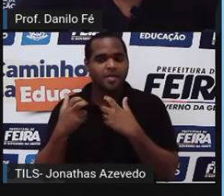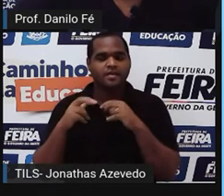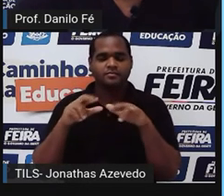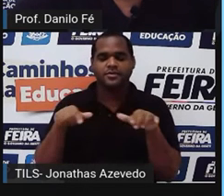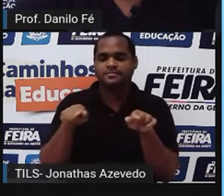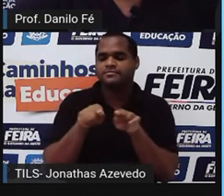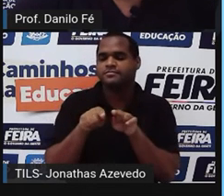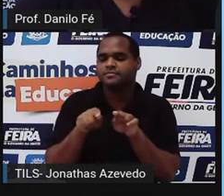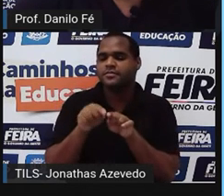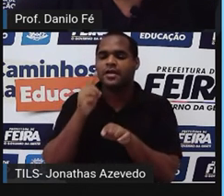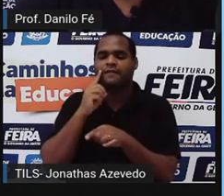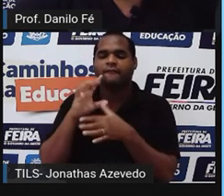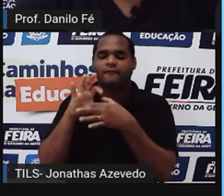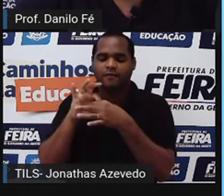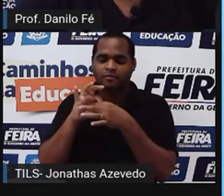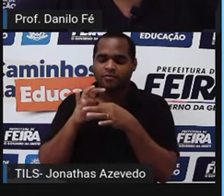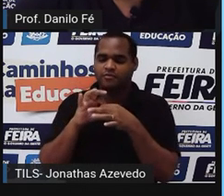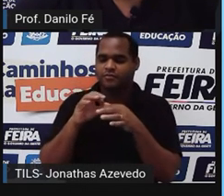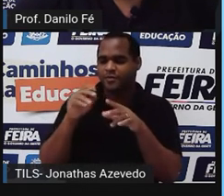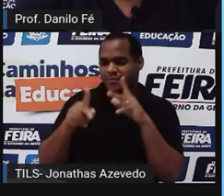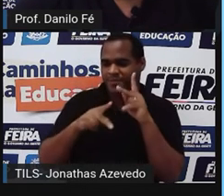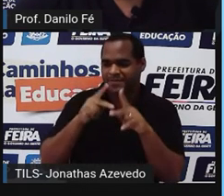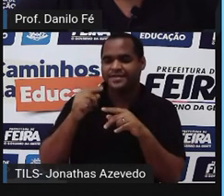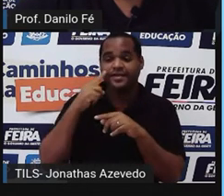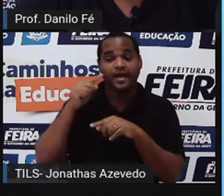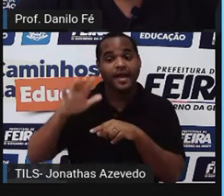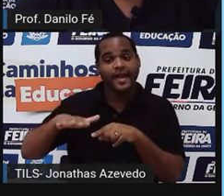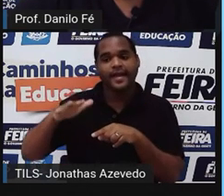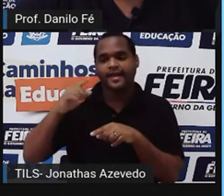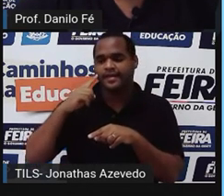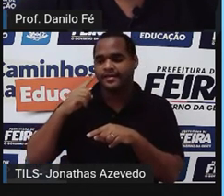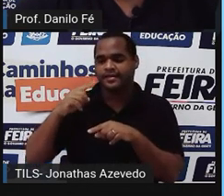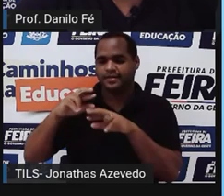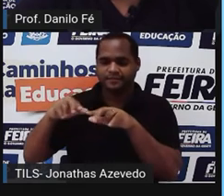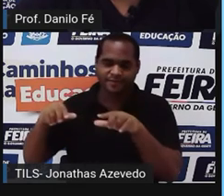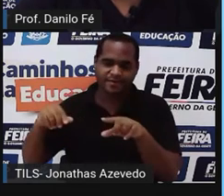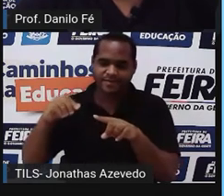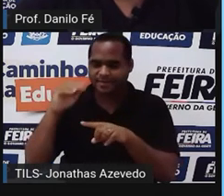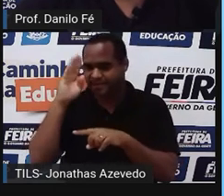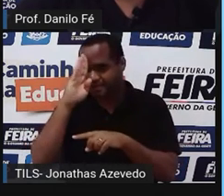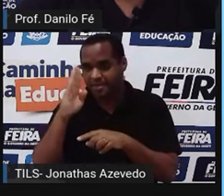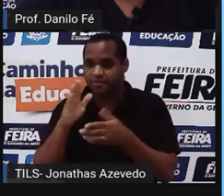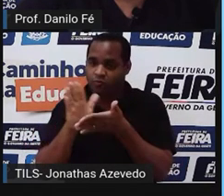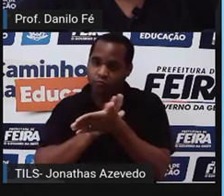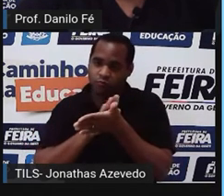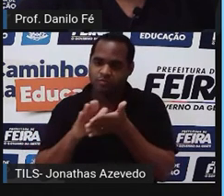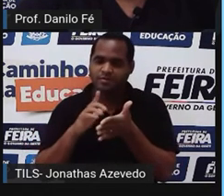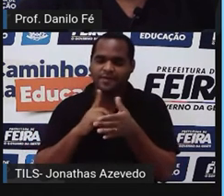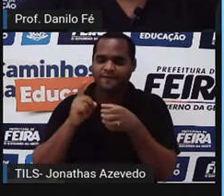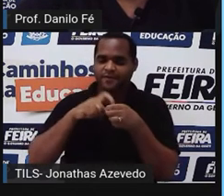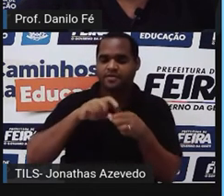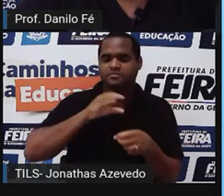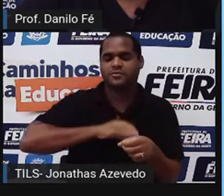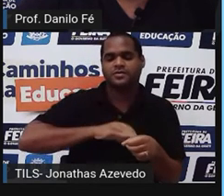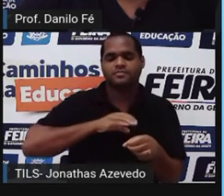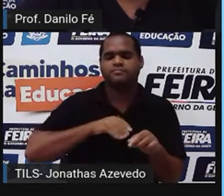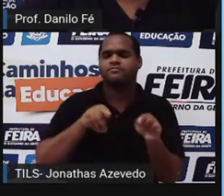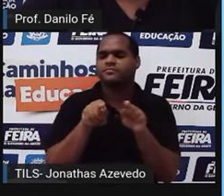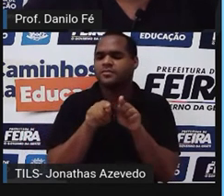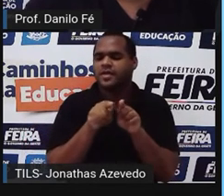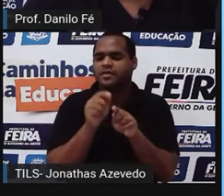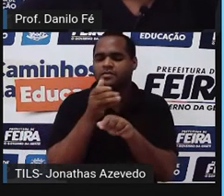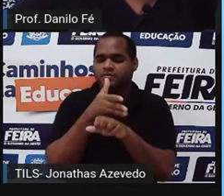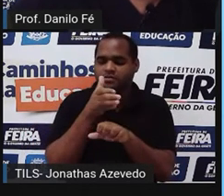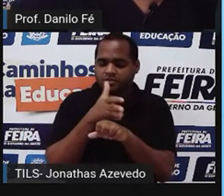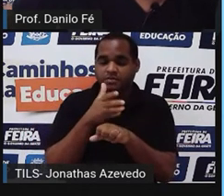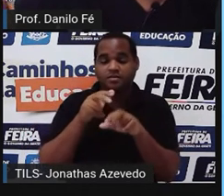as repartições públicas instaladas no Brasil, algumas voltassem para Portugal. Queriam que a administração